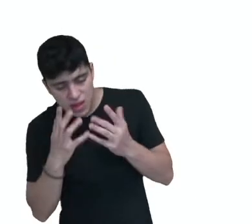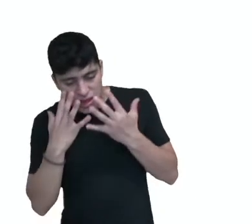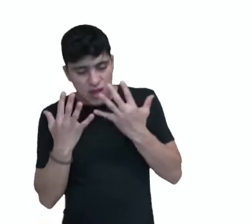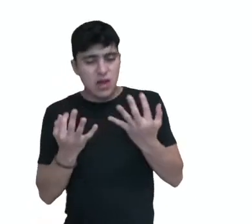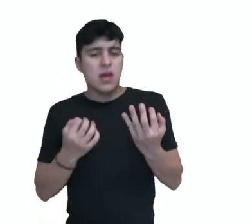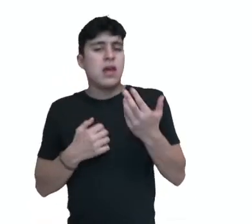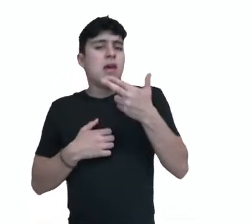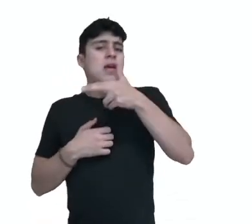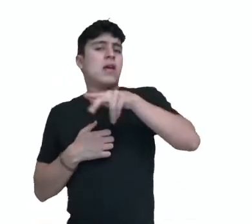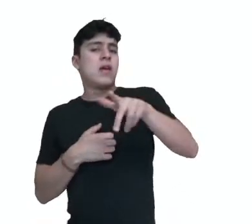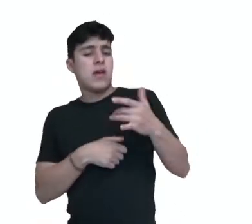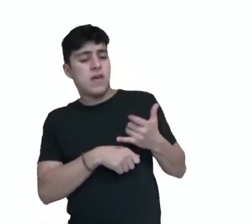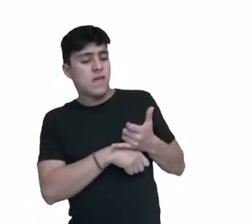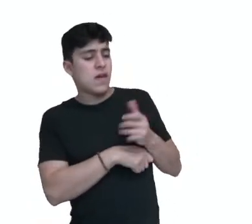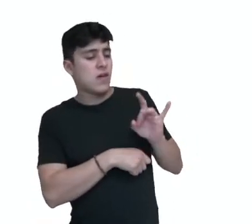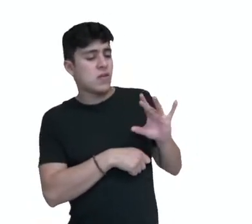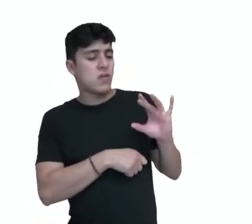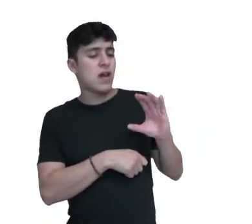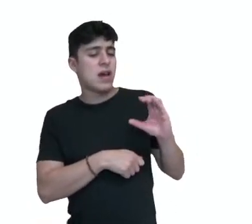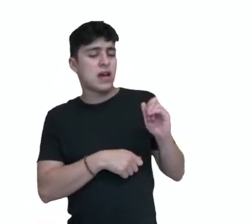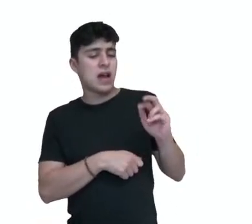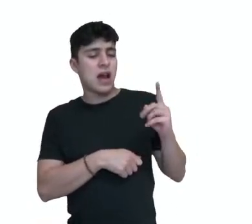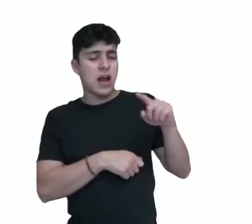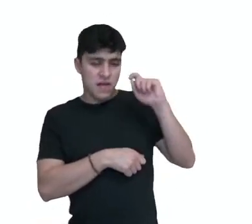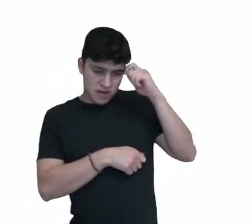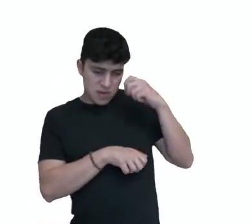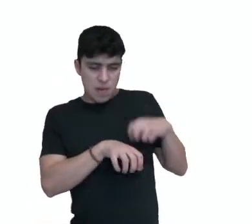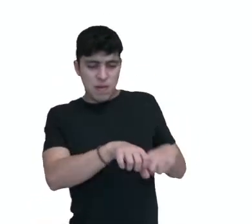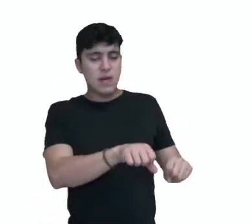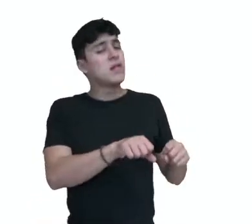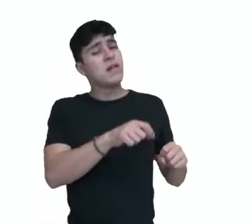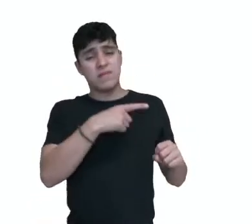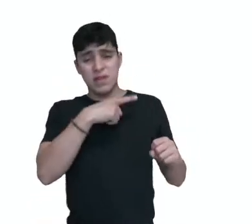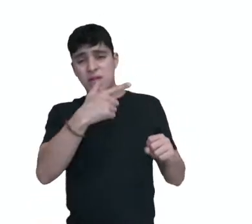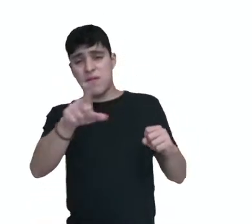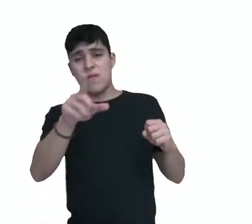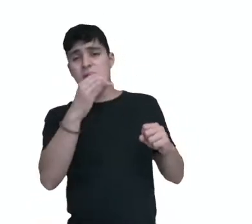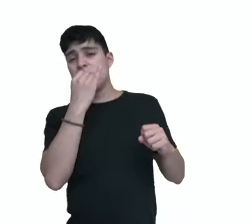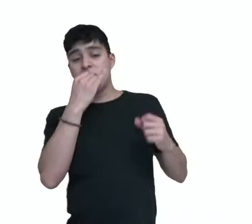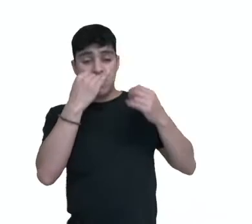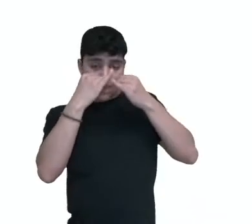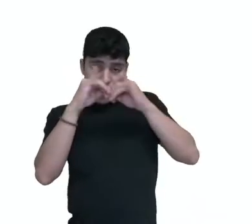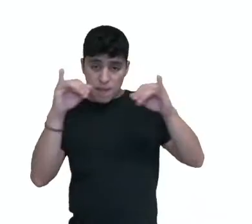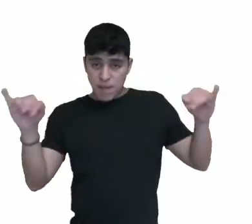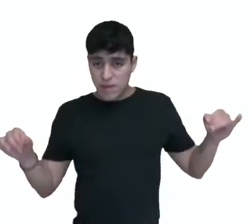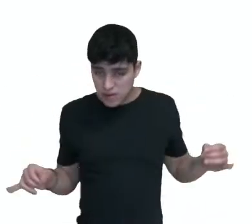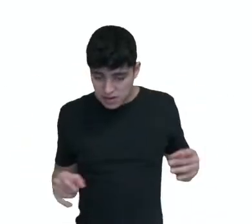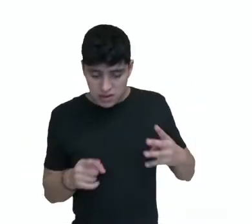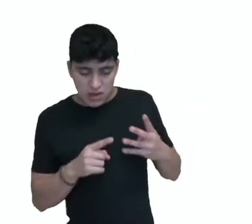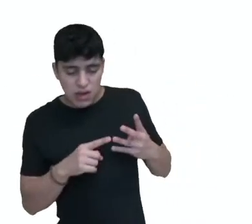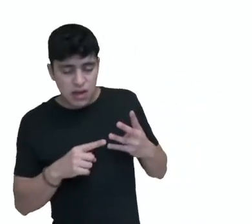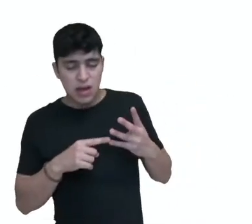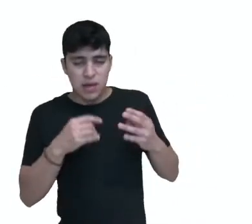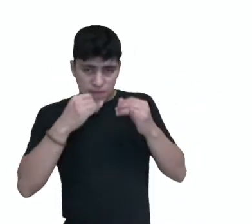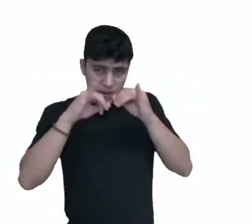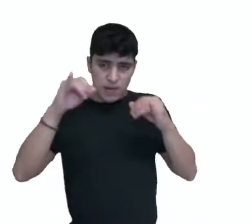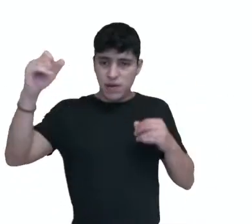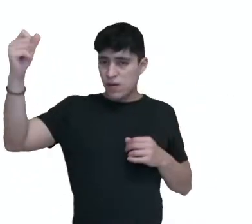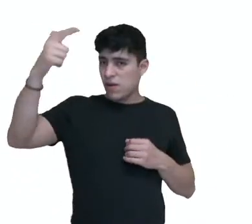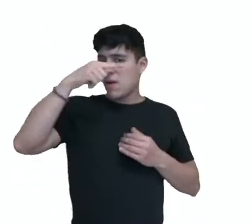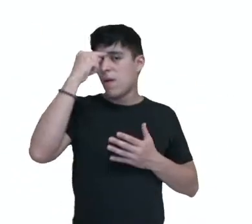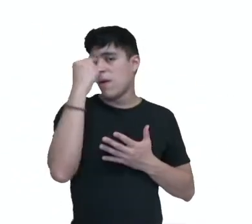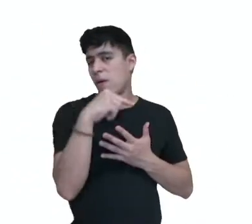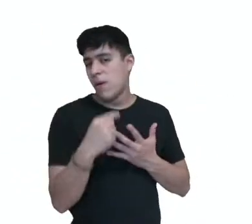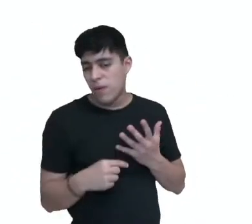não só pelo ferro e pelo carvão mineral, mas com outros subsídios, como por exemplo a energia elétrica, a energia solar, dentre